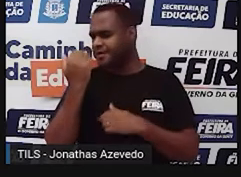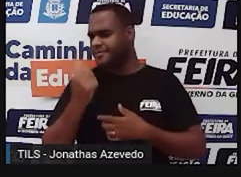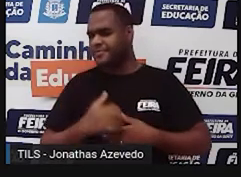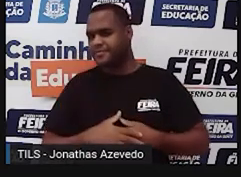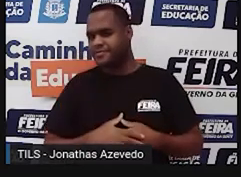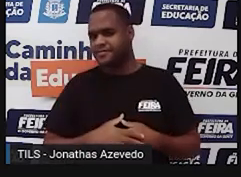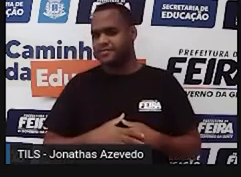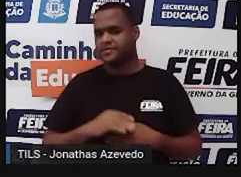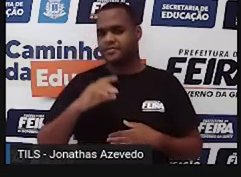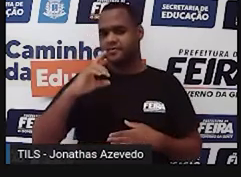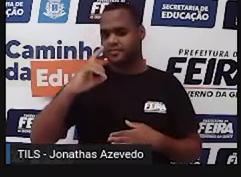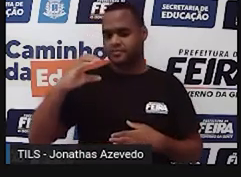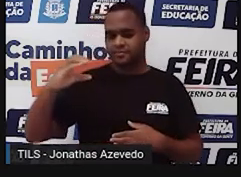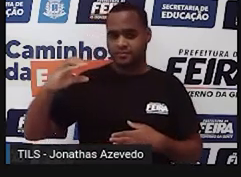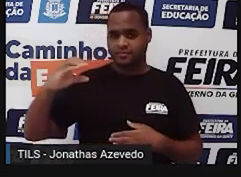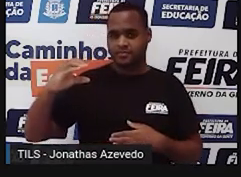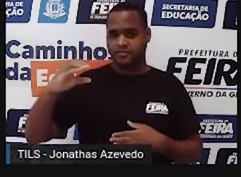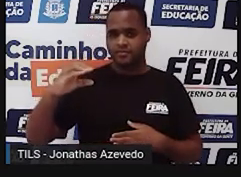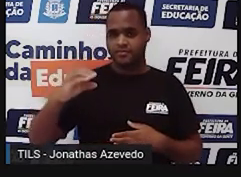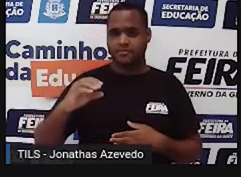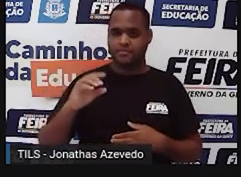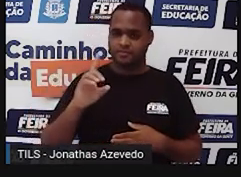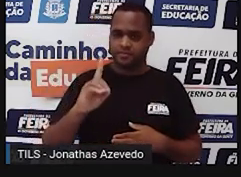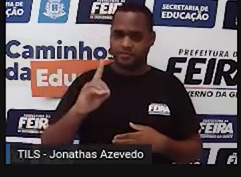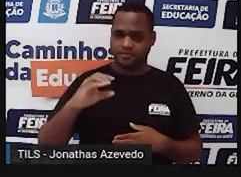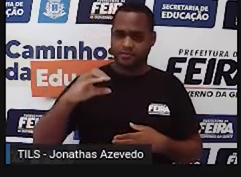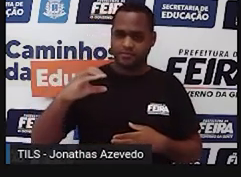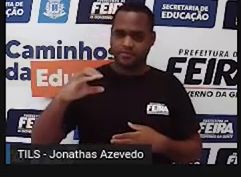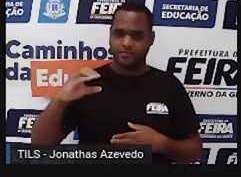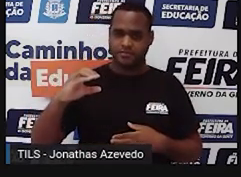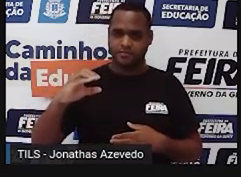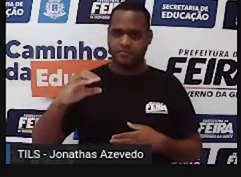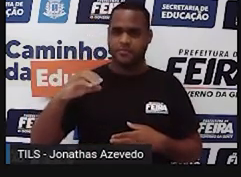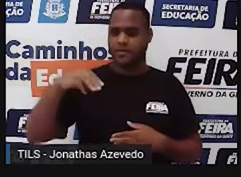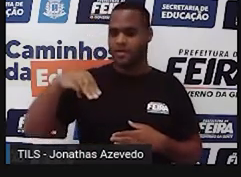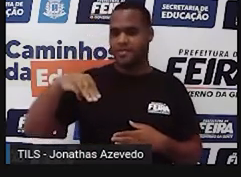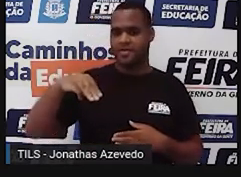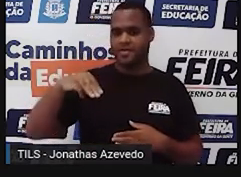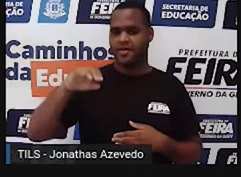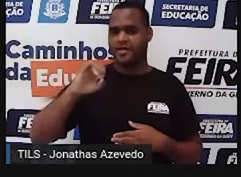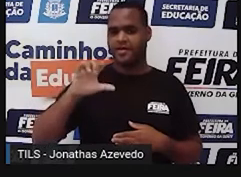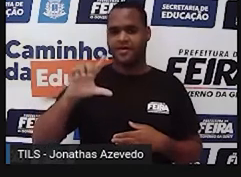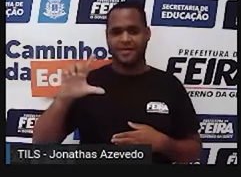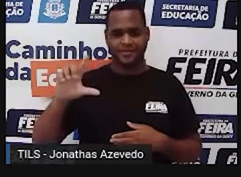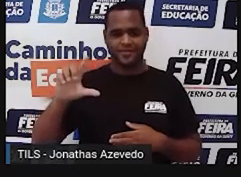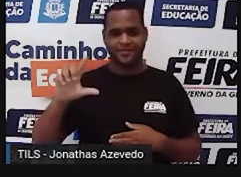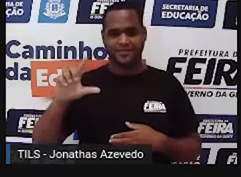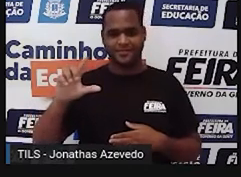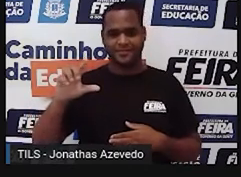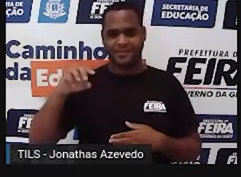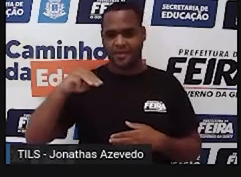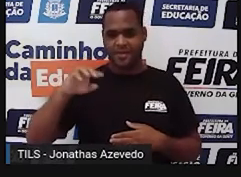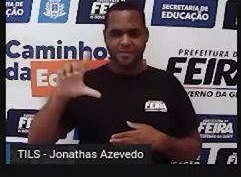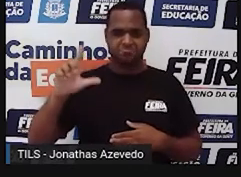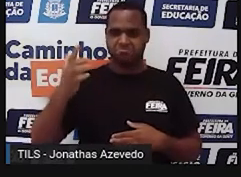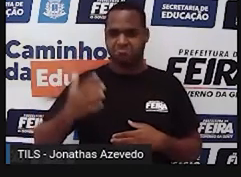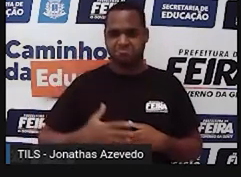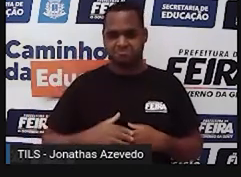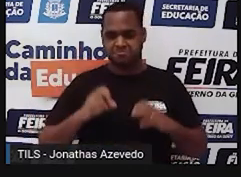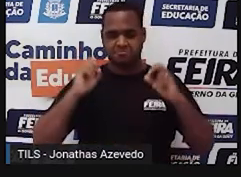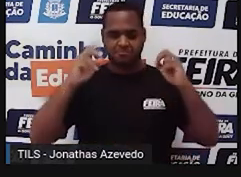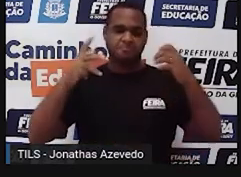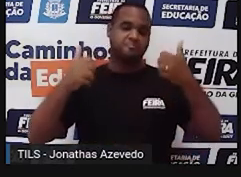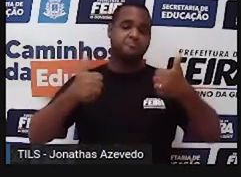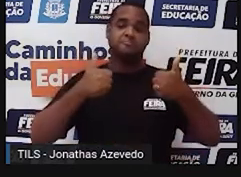Tem o decilitro, tem o centilitro e tem o mililitro, tá bom? Beleza?